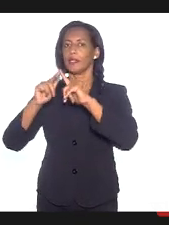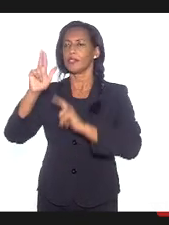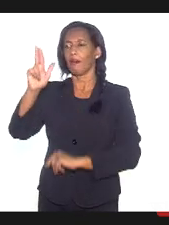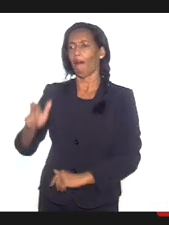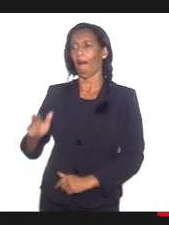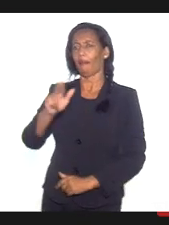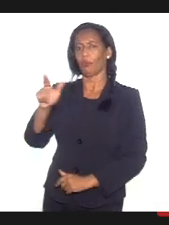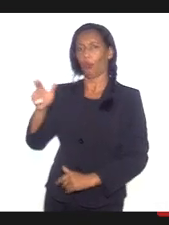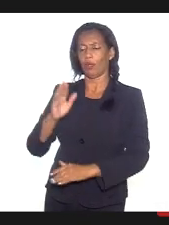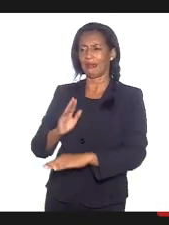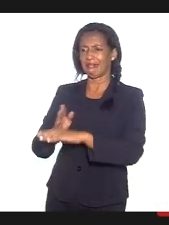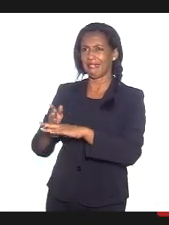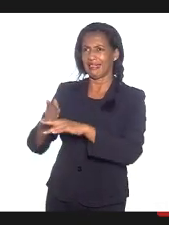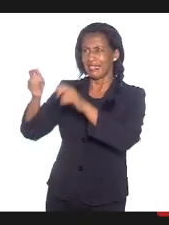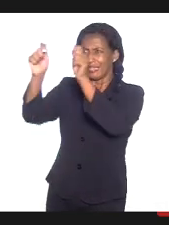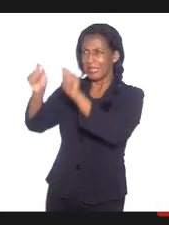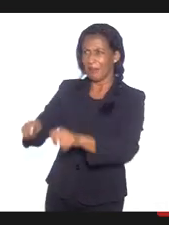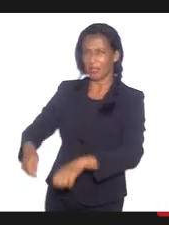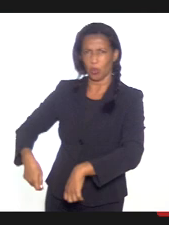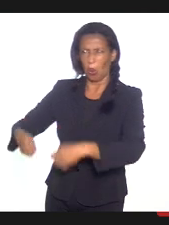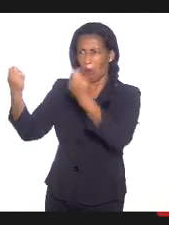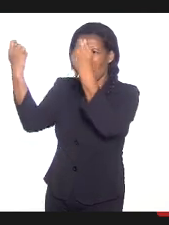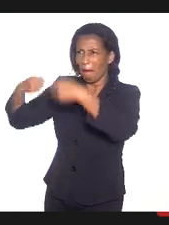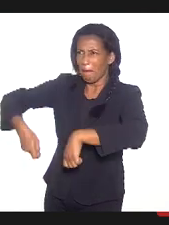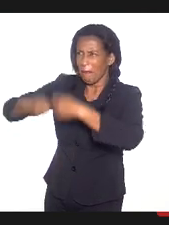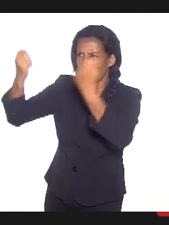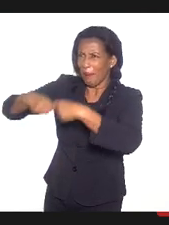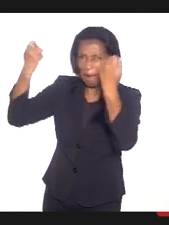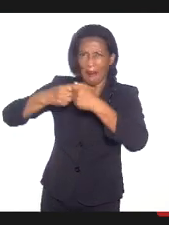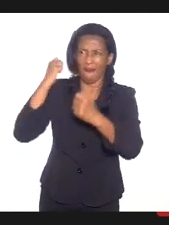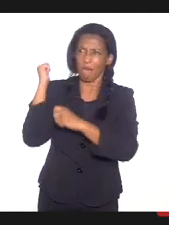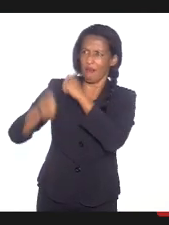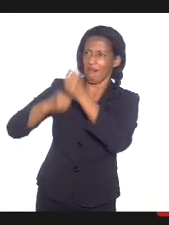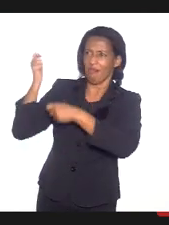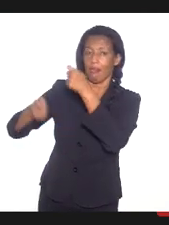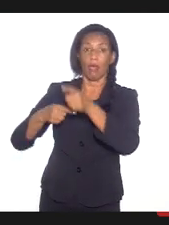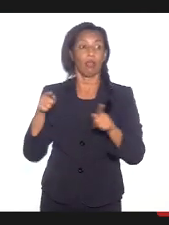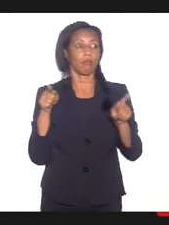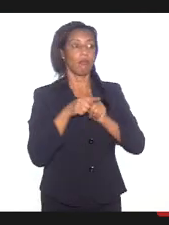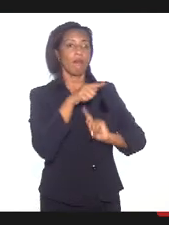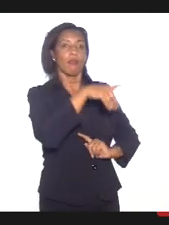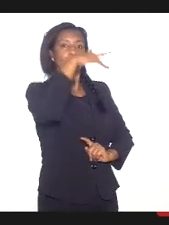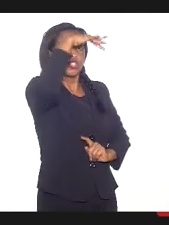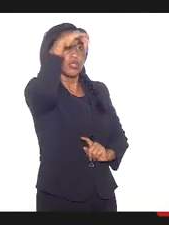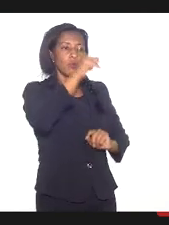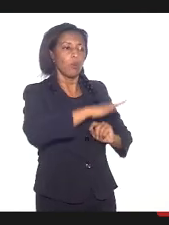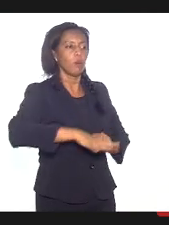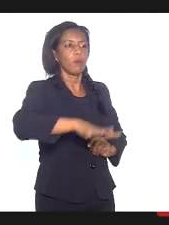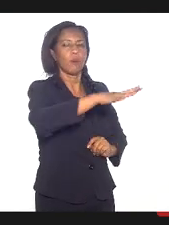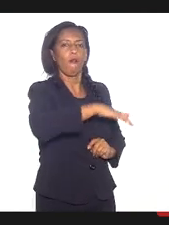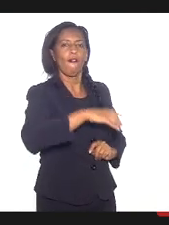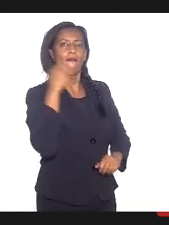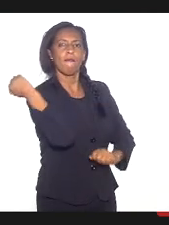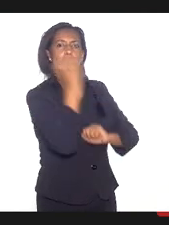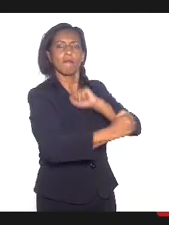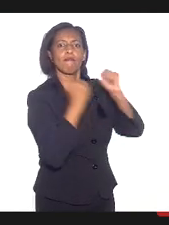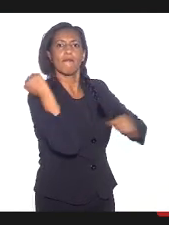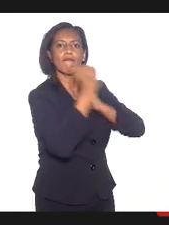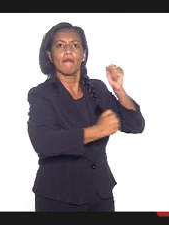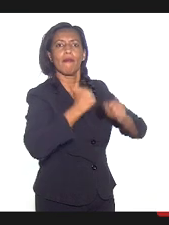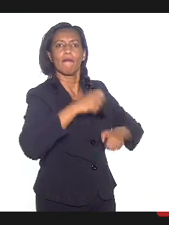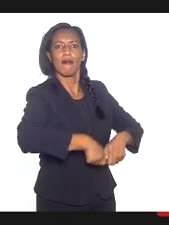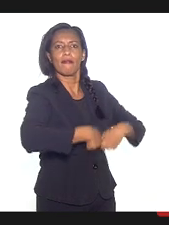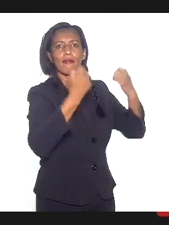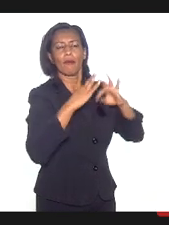quando eu entro num terreiro do candomblé e destruo os elementos sagrados ali